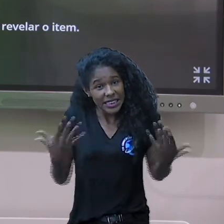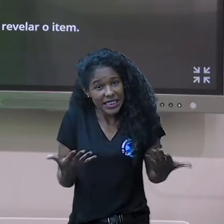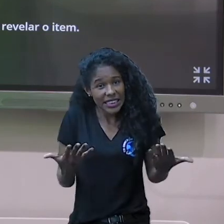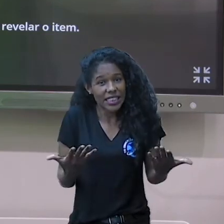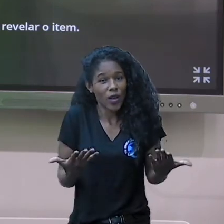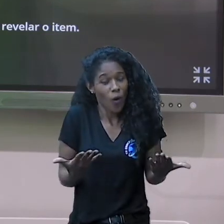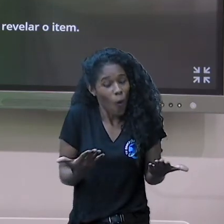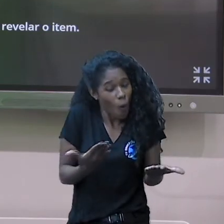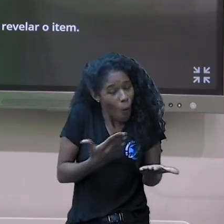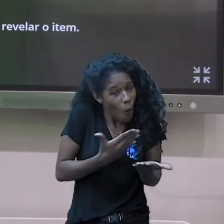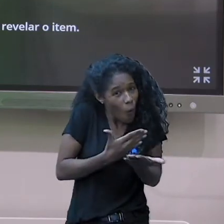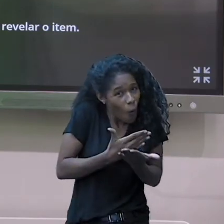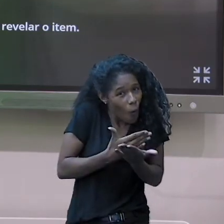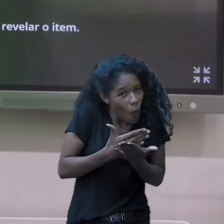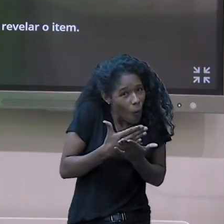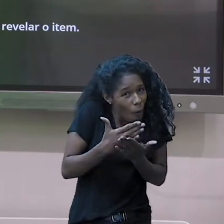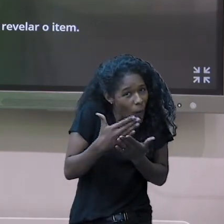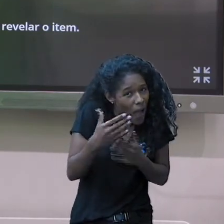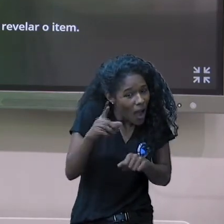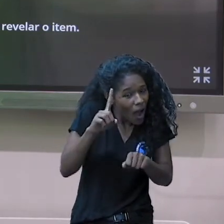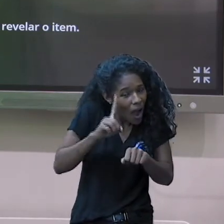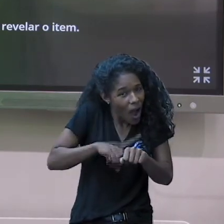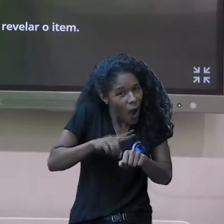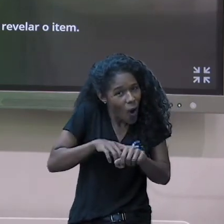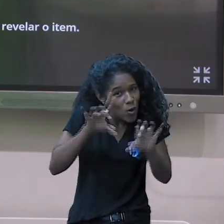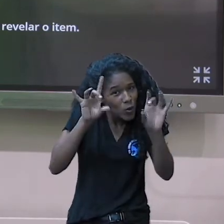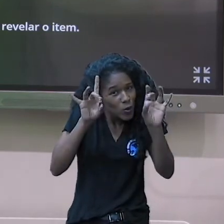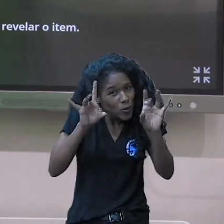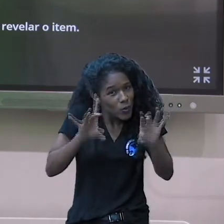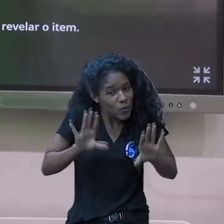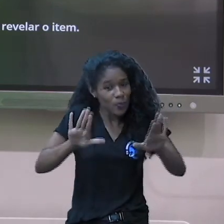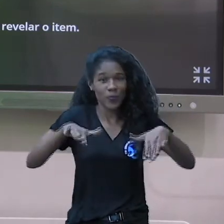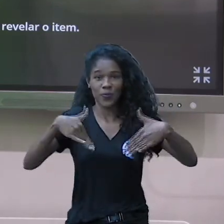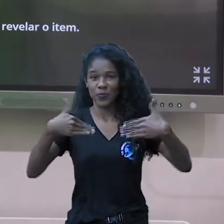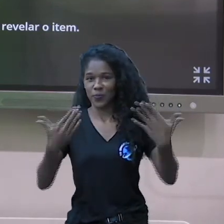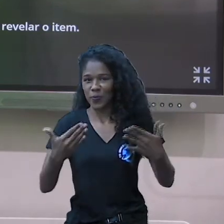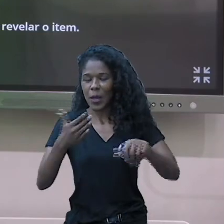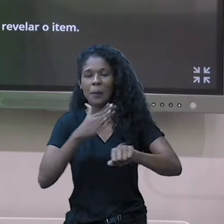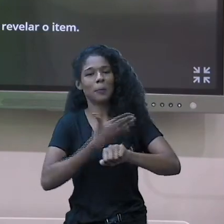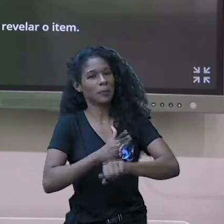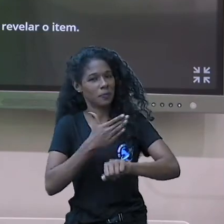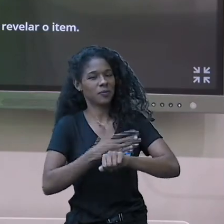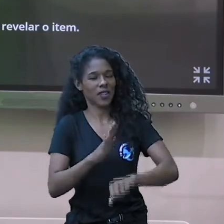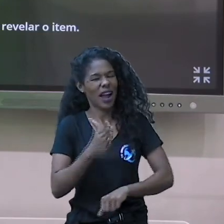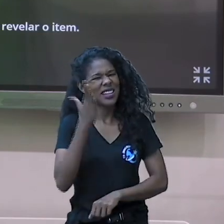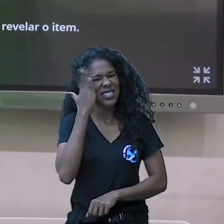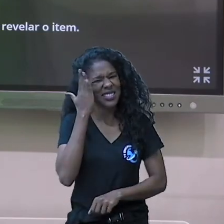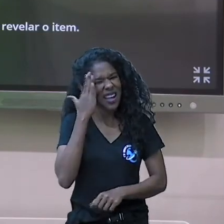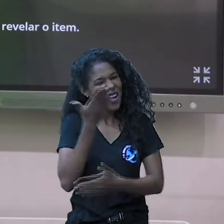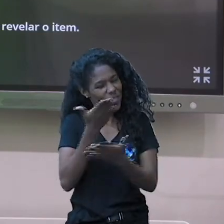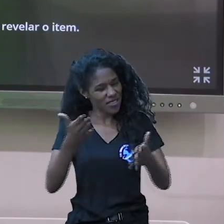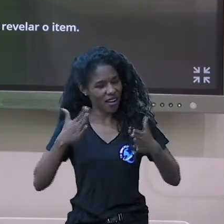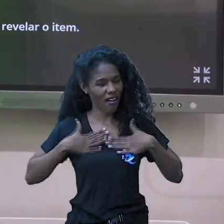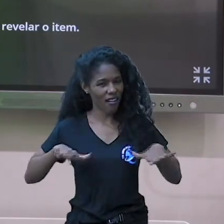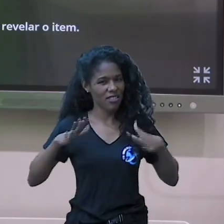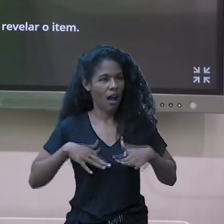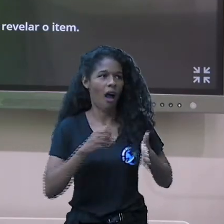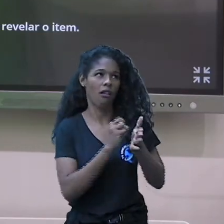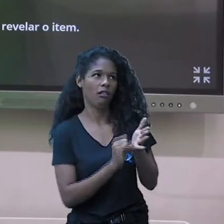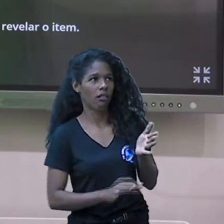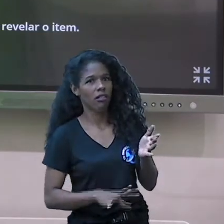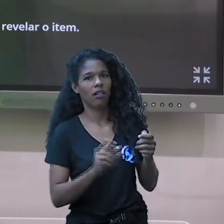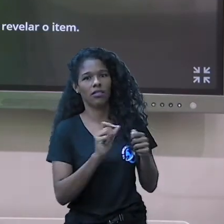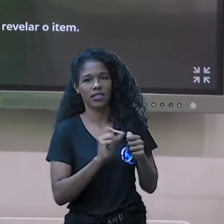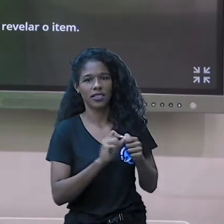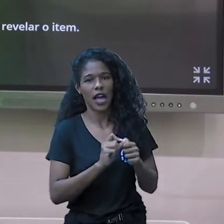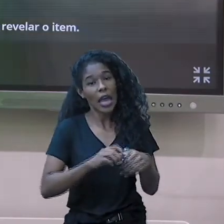na nossa hora de praticar. E como eu já sei que vocês estão aí cansados, né, daquelas atividades, trouxe o jogo. Vamos